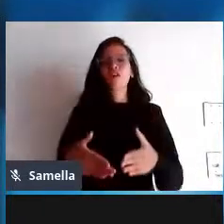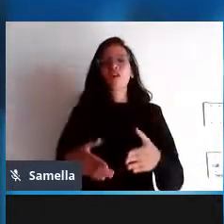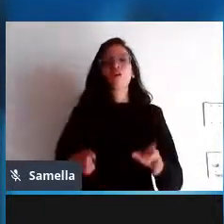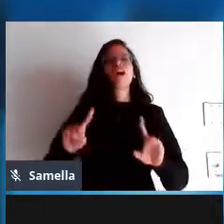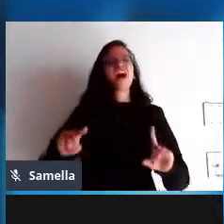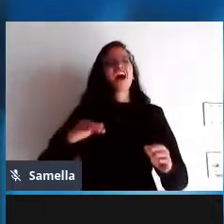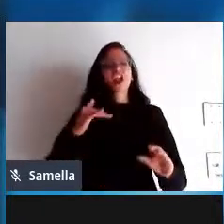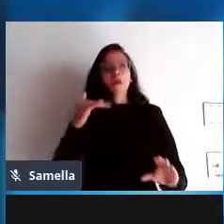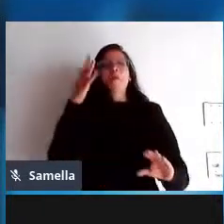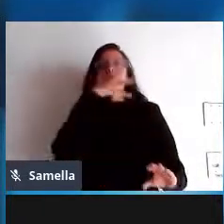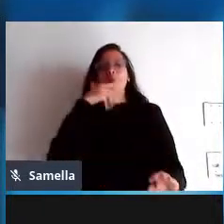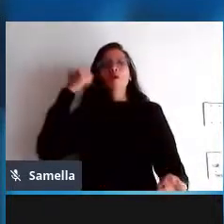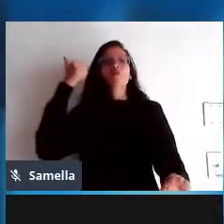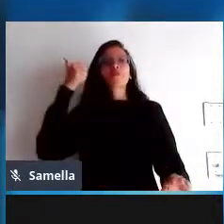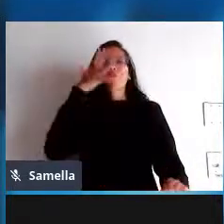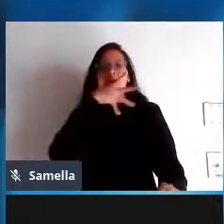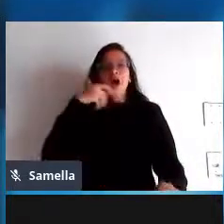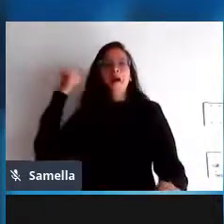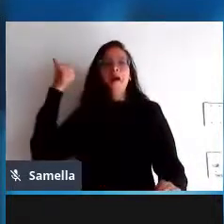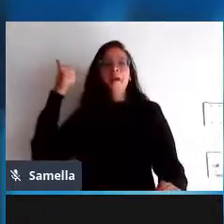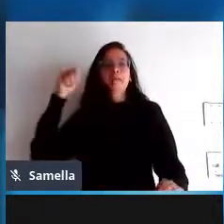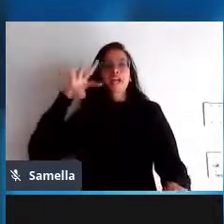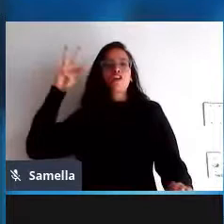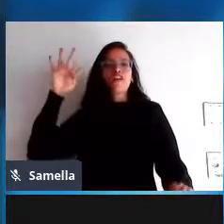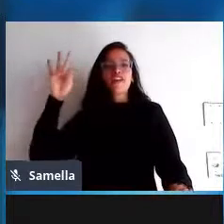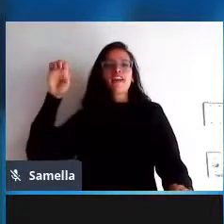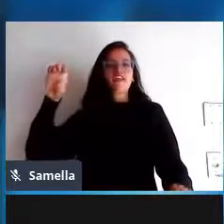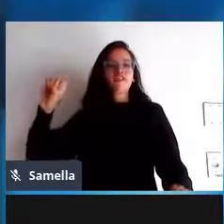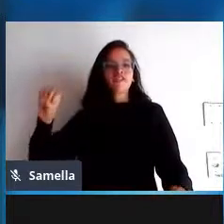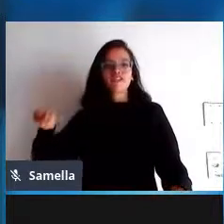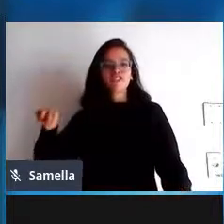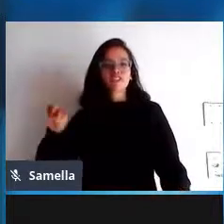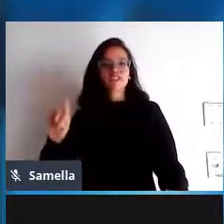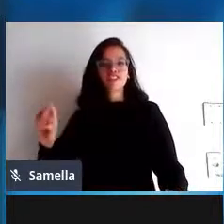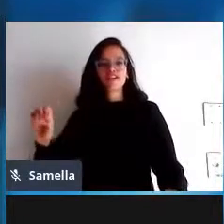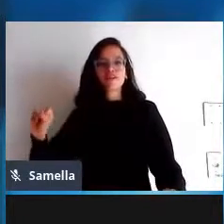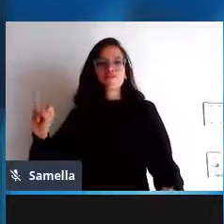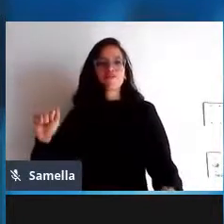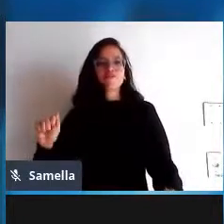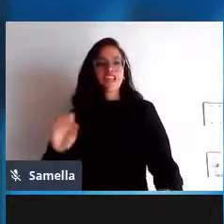a tecnologia mais enfim